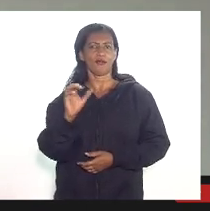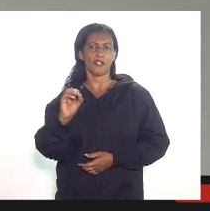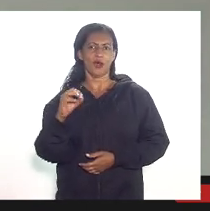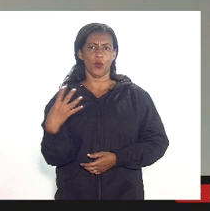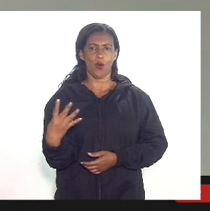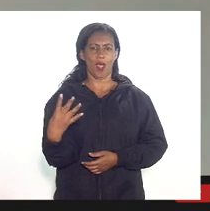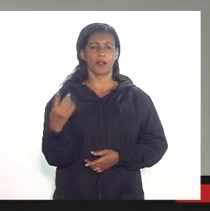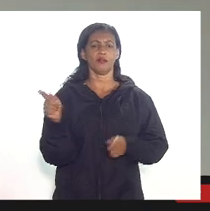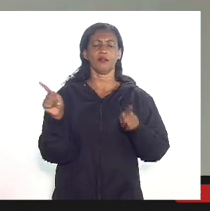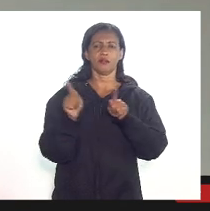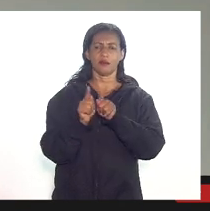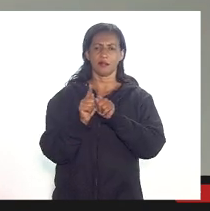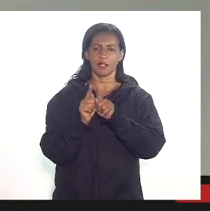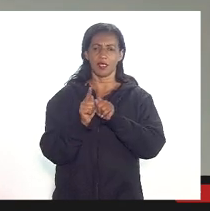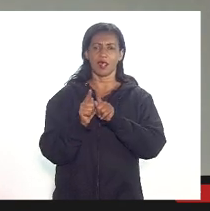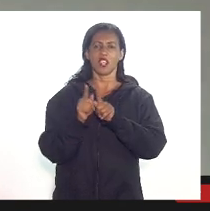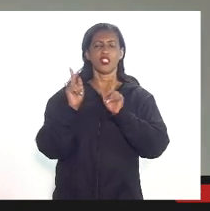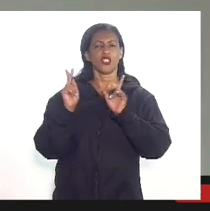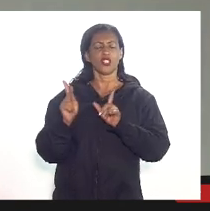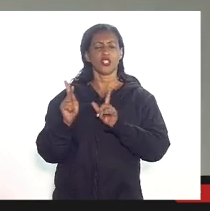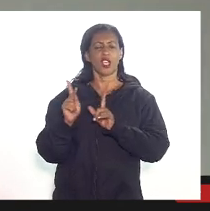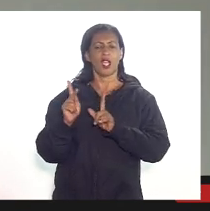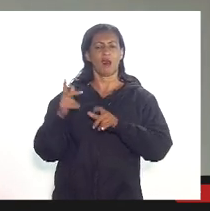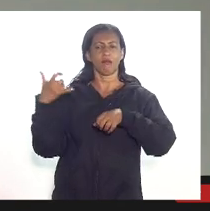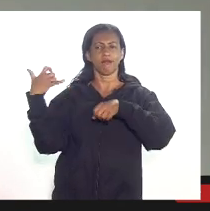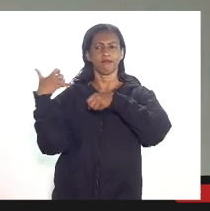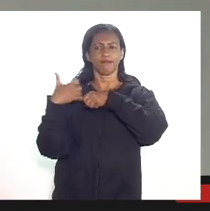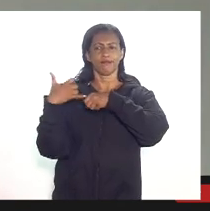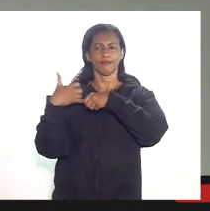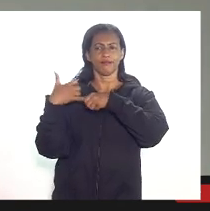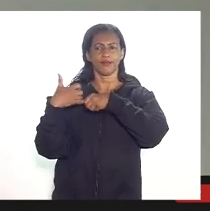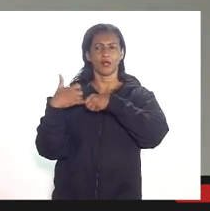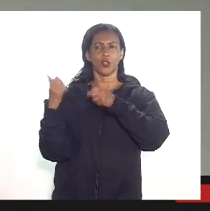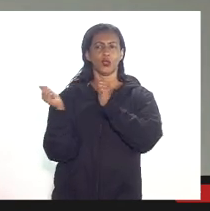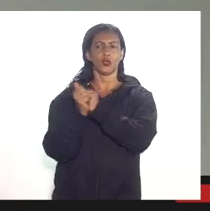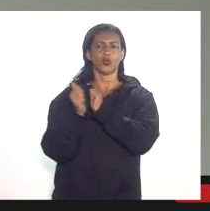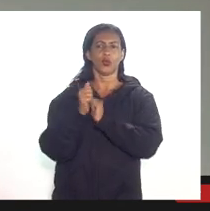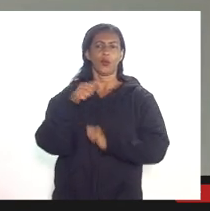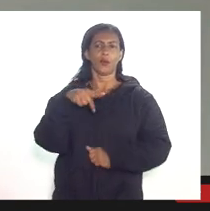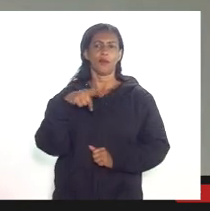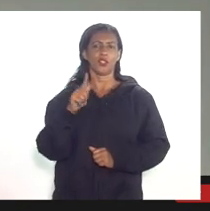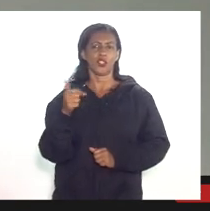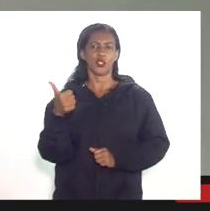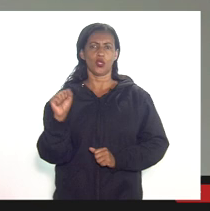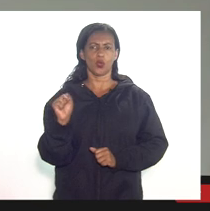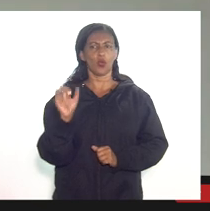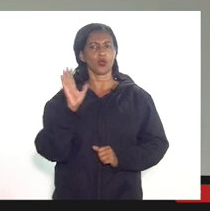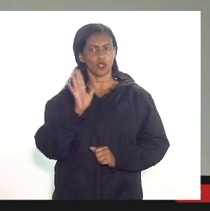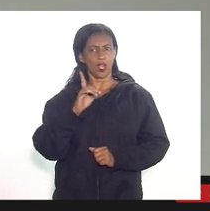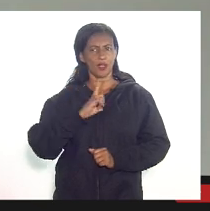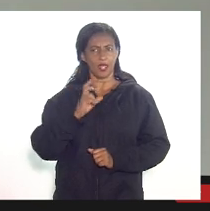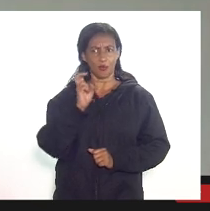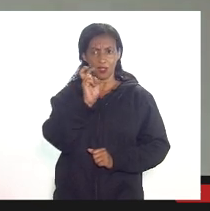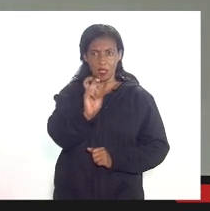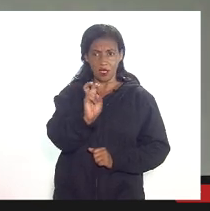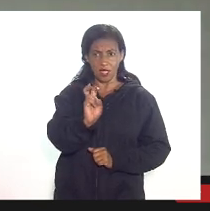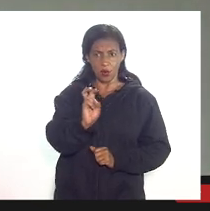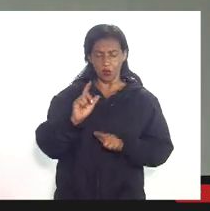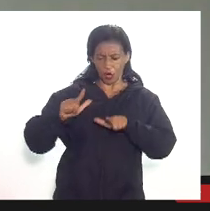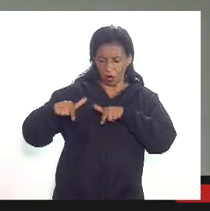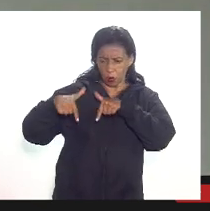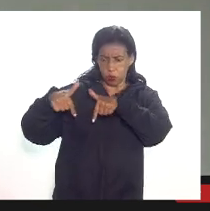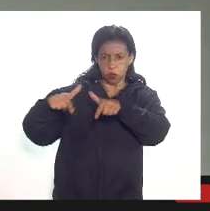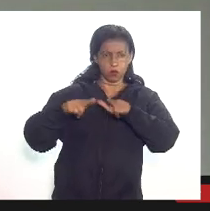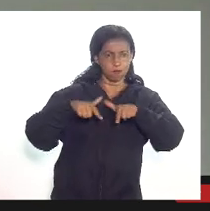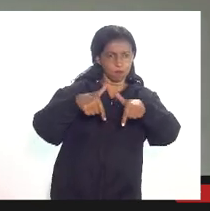voltada especificamente a combustíveis, obviamente, em parceria com a PG18. Então, já temos em curso cinco grandes ações que